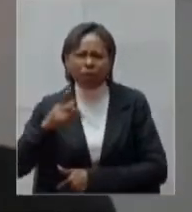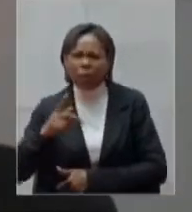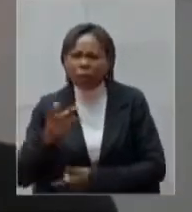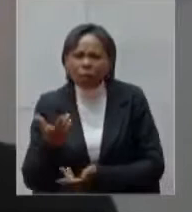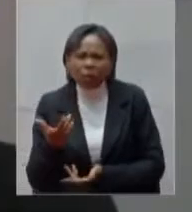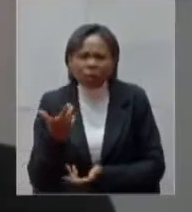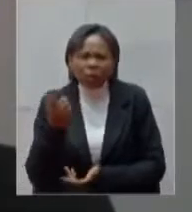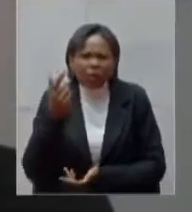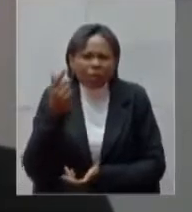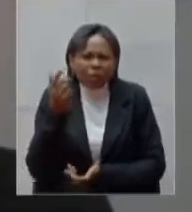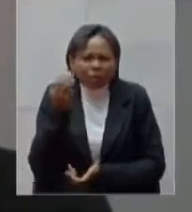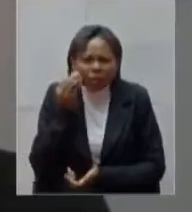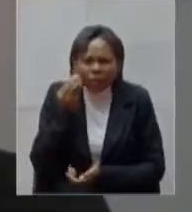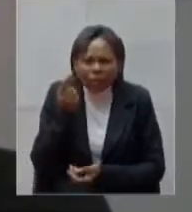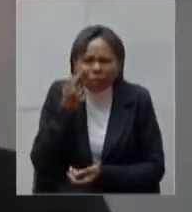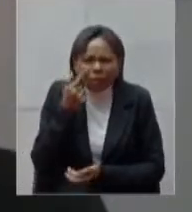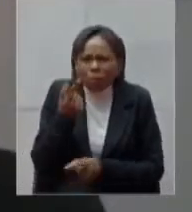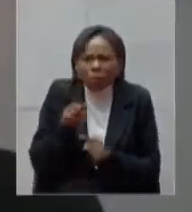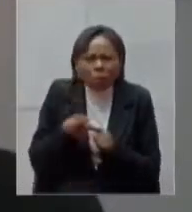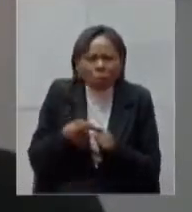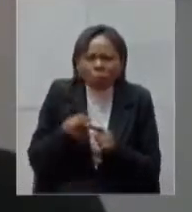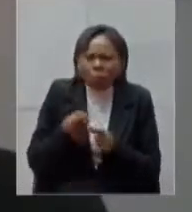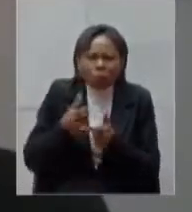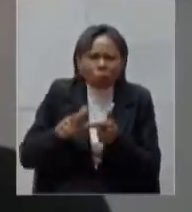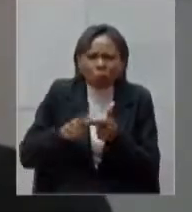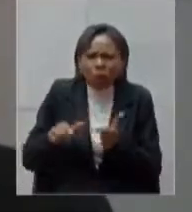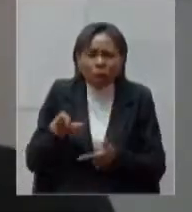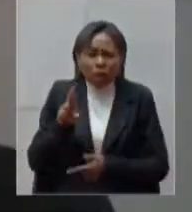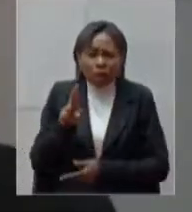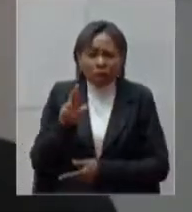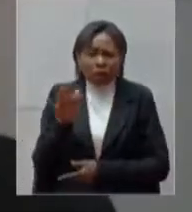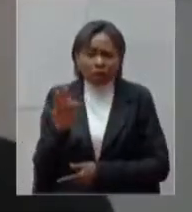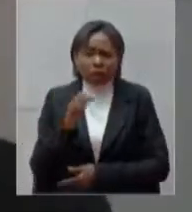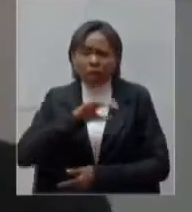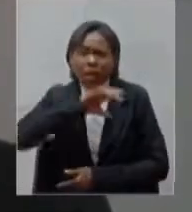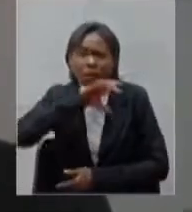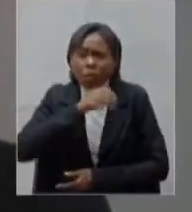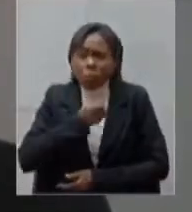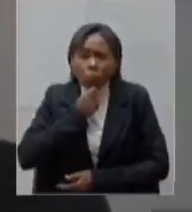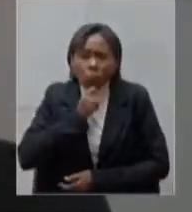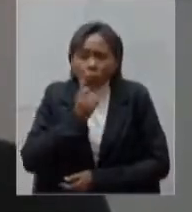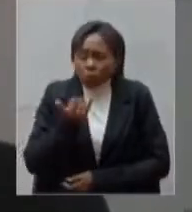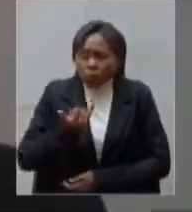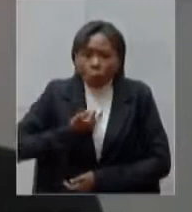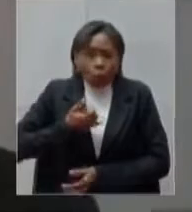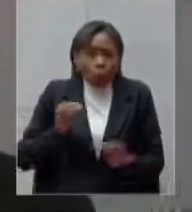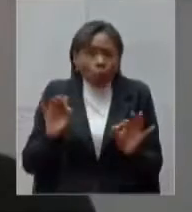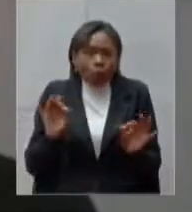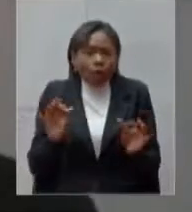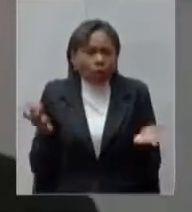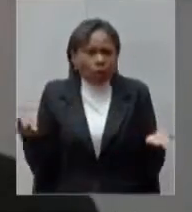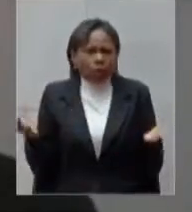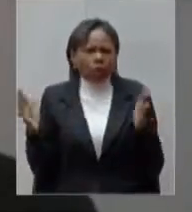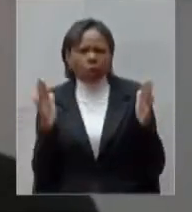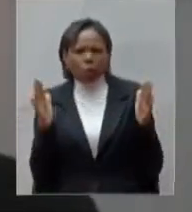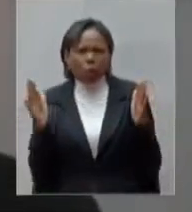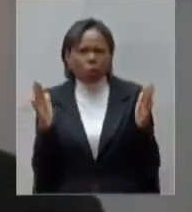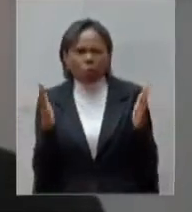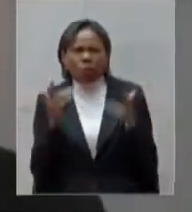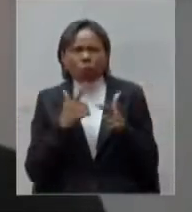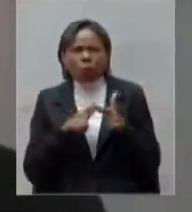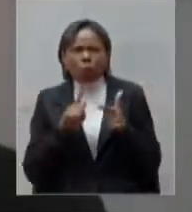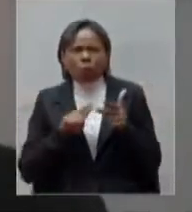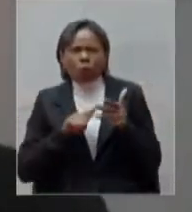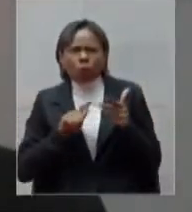recolhimento do PASEP nem sabemos ainda a Receita nem nos informou quer dizer na época de guerra tudo isso tem que ser